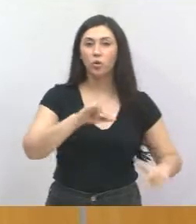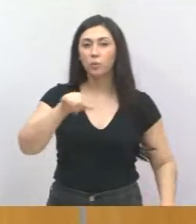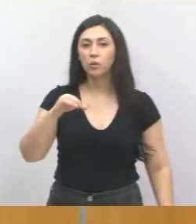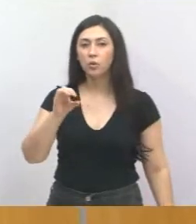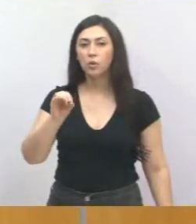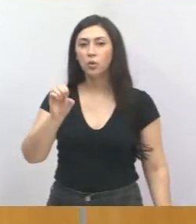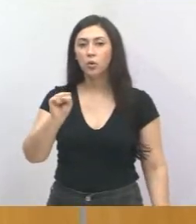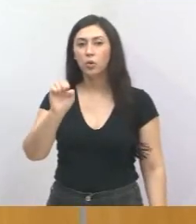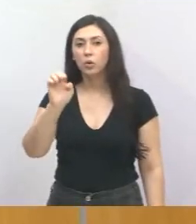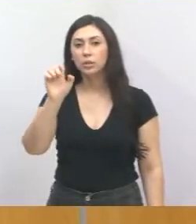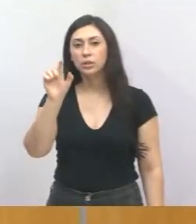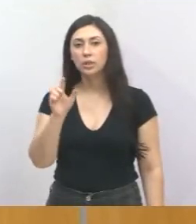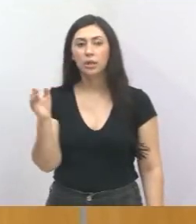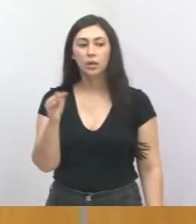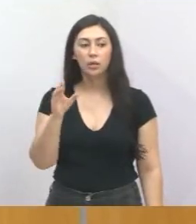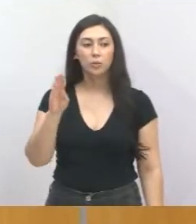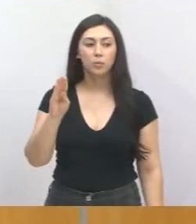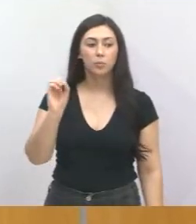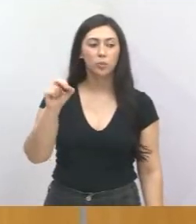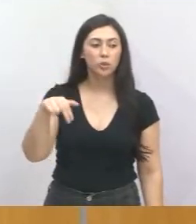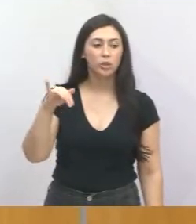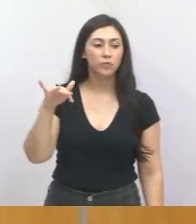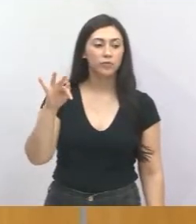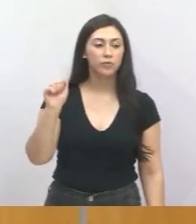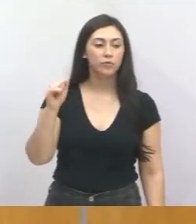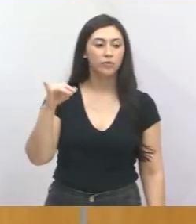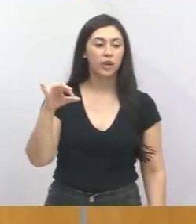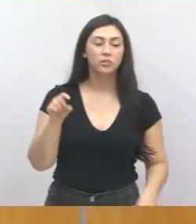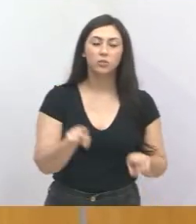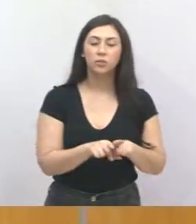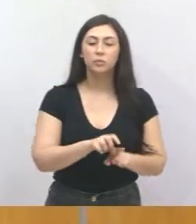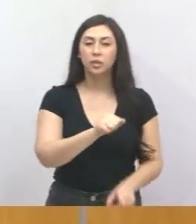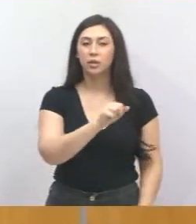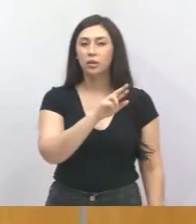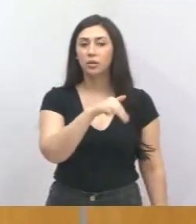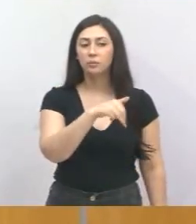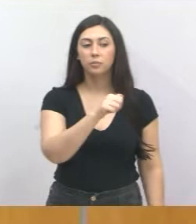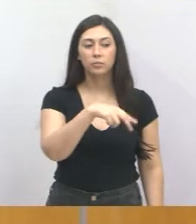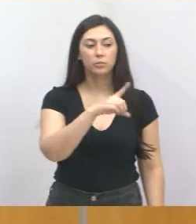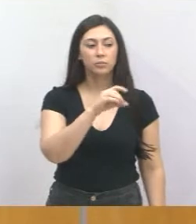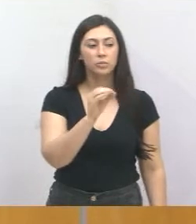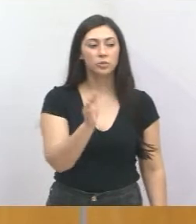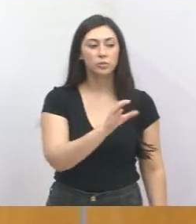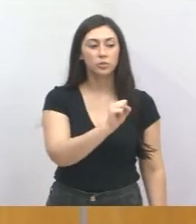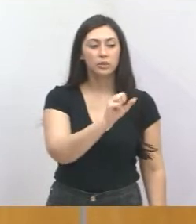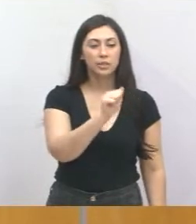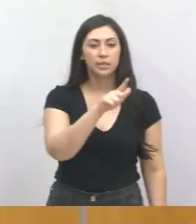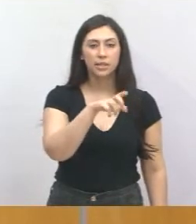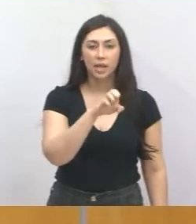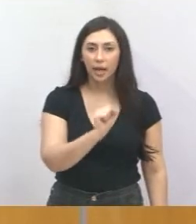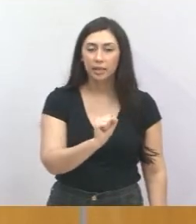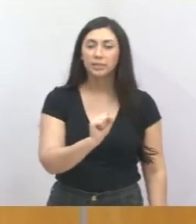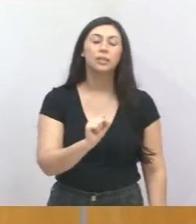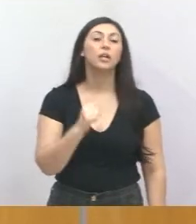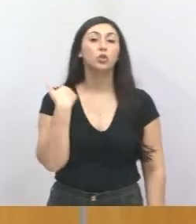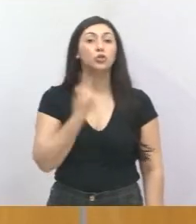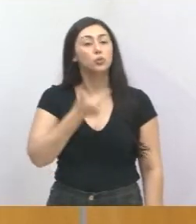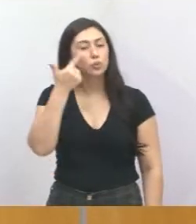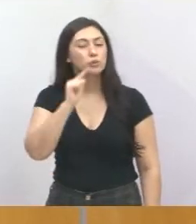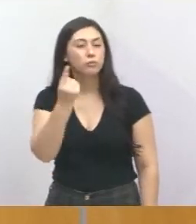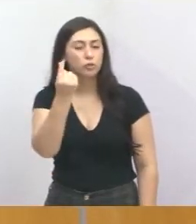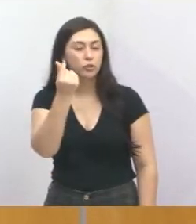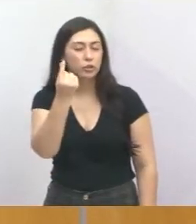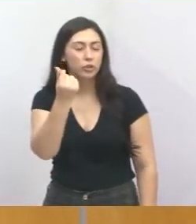e também a rua Armando Salles, próximo aqui à prefeitura. Foram duas verbas federais que nós conseguimos